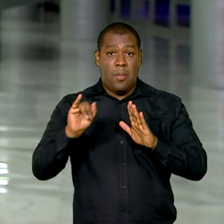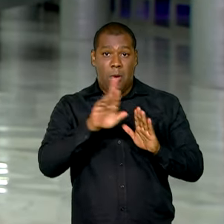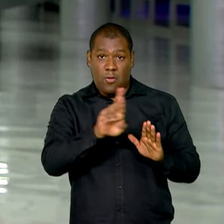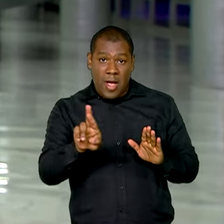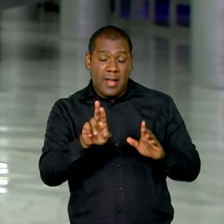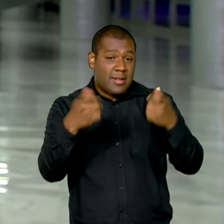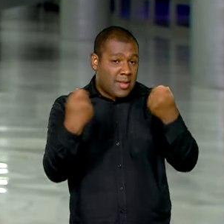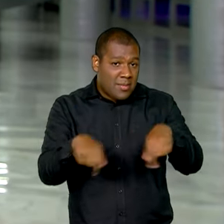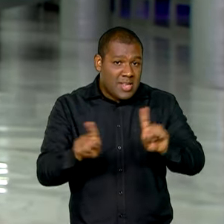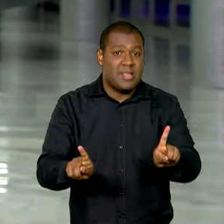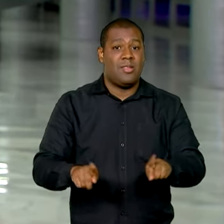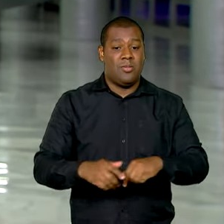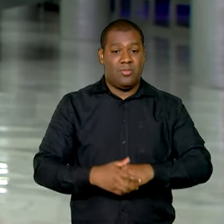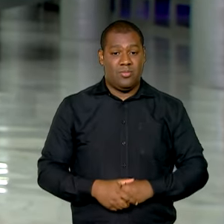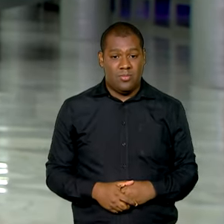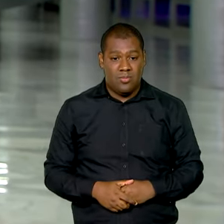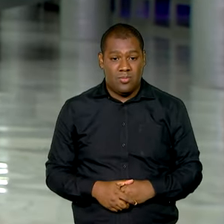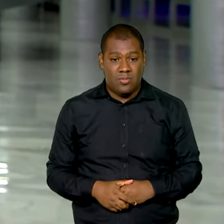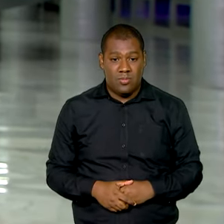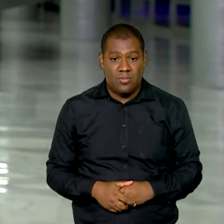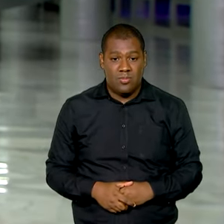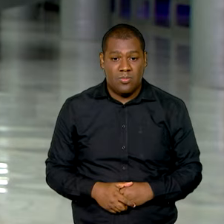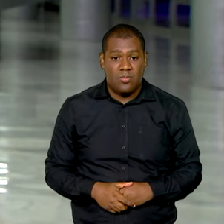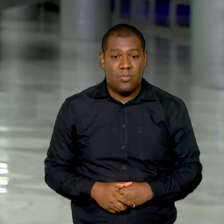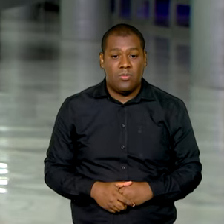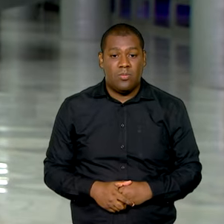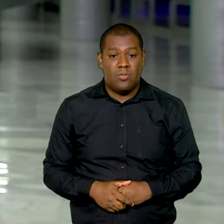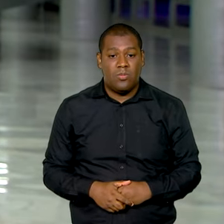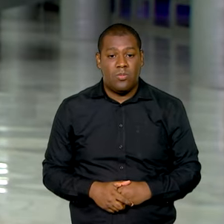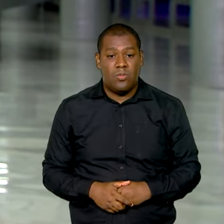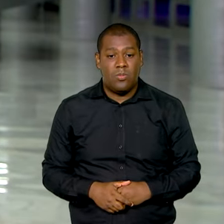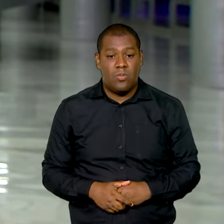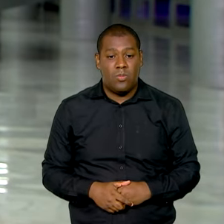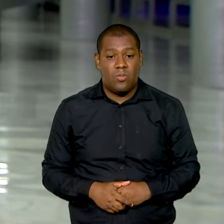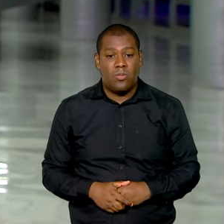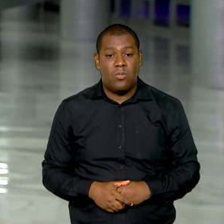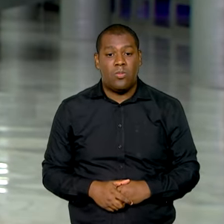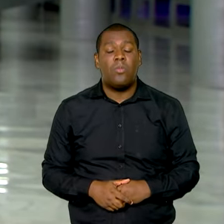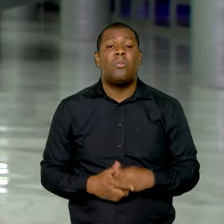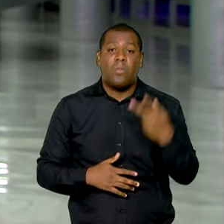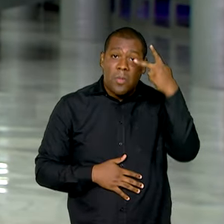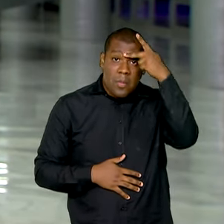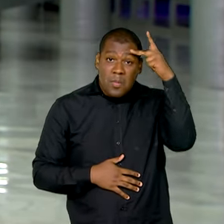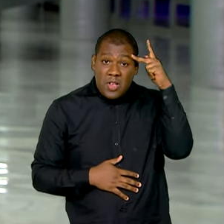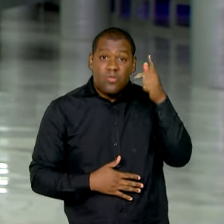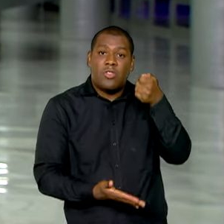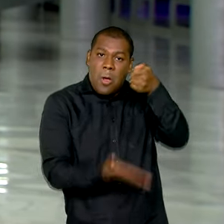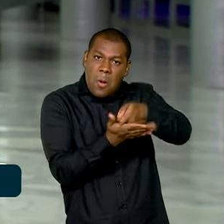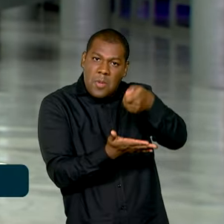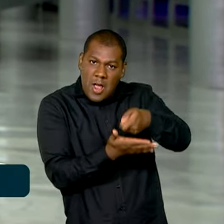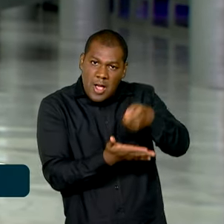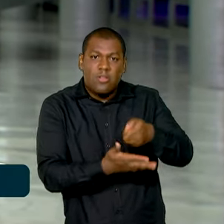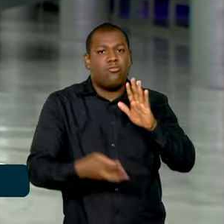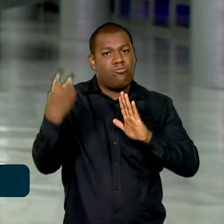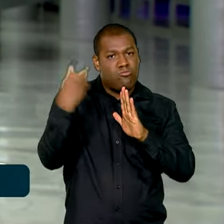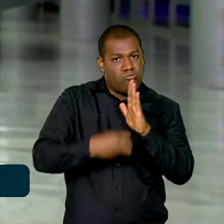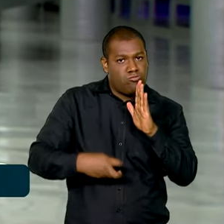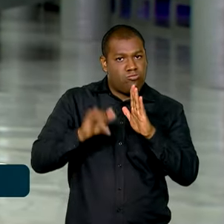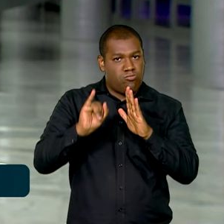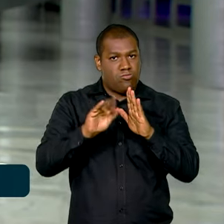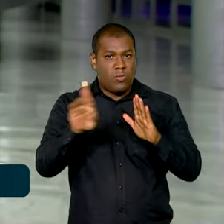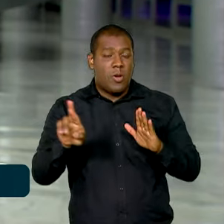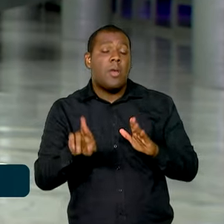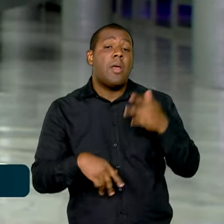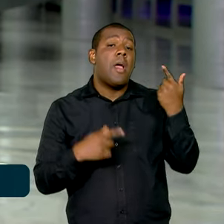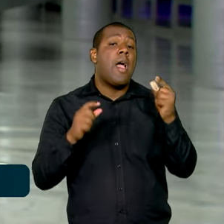Renda subiram, mas os limites de deduções não mudaram. Entre as pessoas obrigadas a declararem o Imposto de